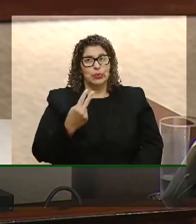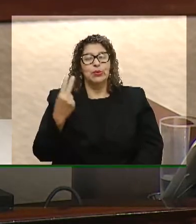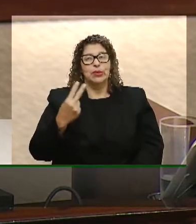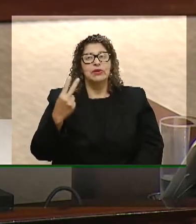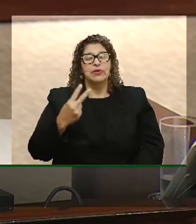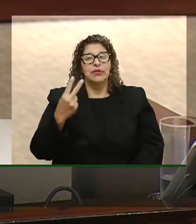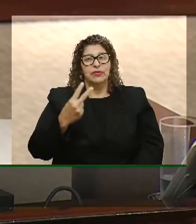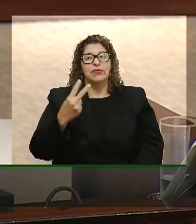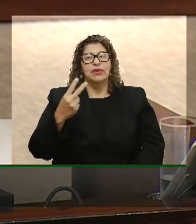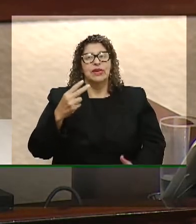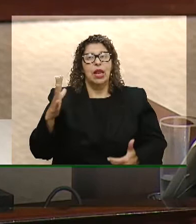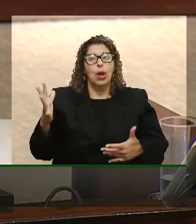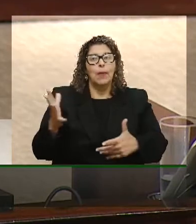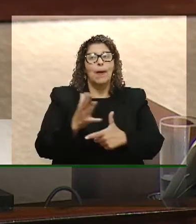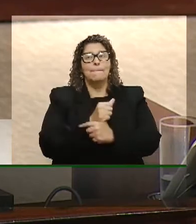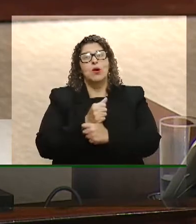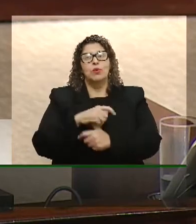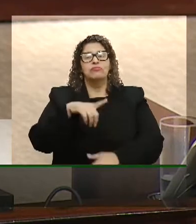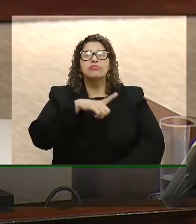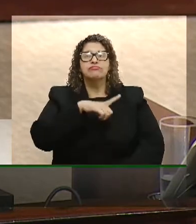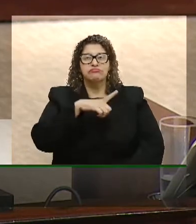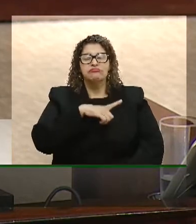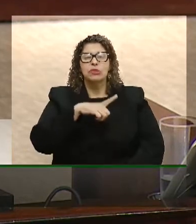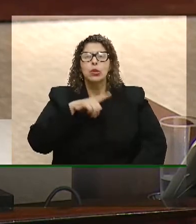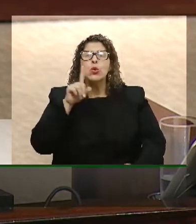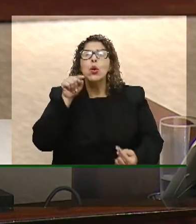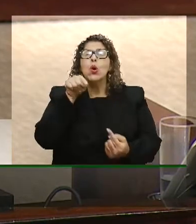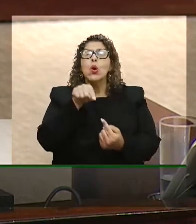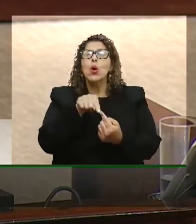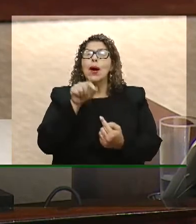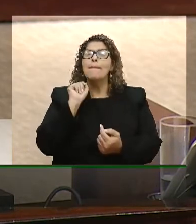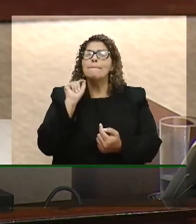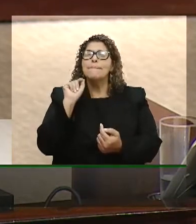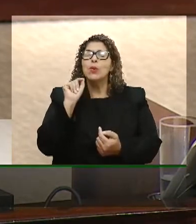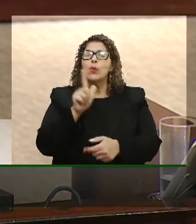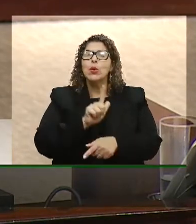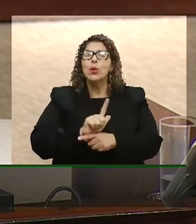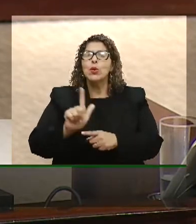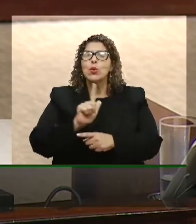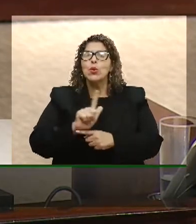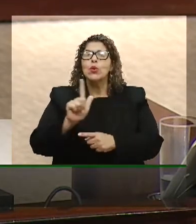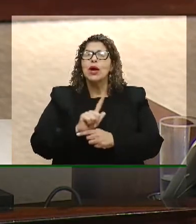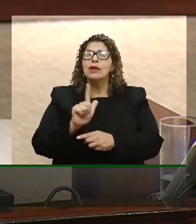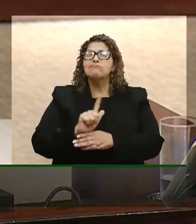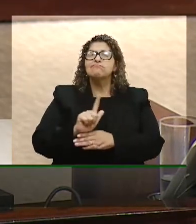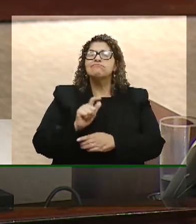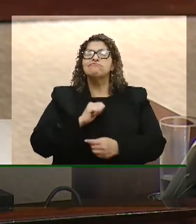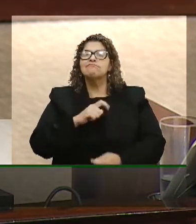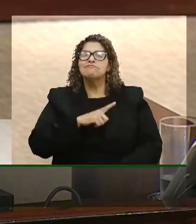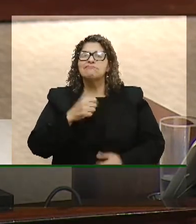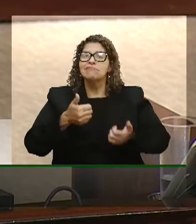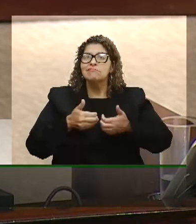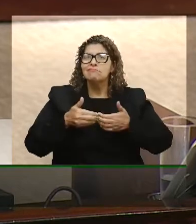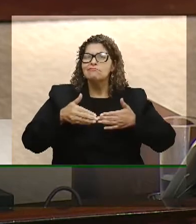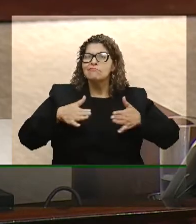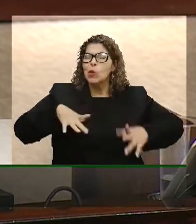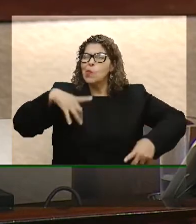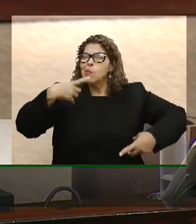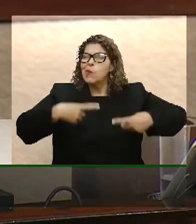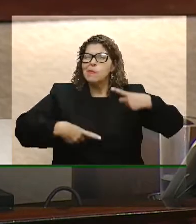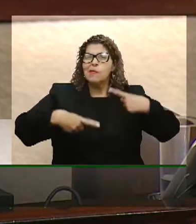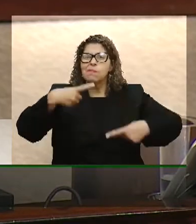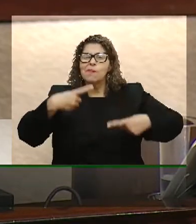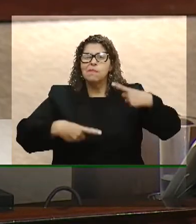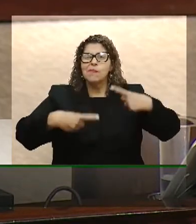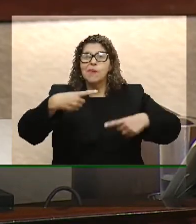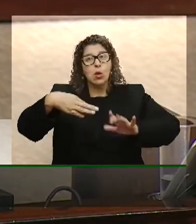Hernani Polo, por ter colocado como um dos objetivos da sua gestão à frente da Assembleia Legislativa, nós abrirmos o debate sobre o